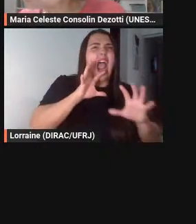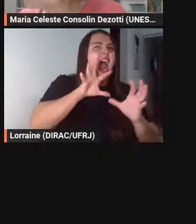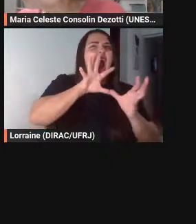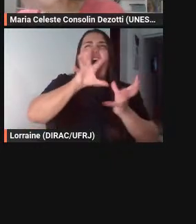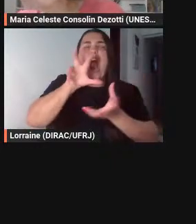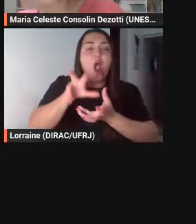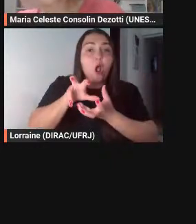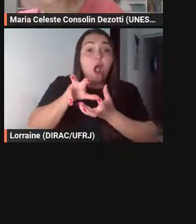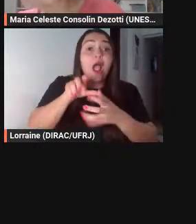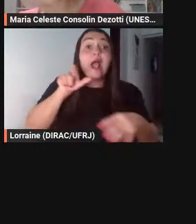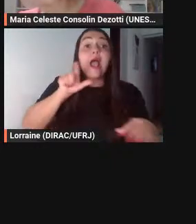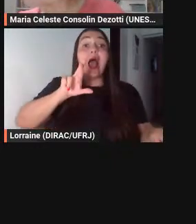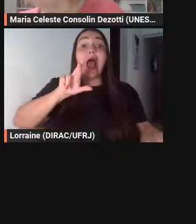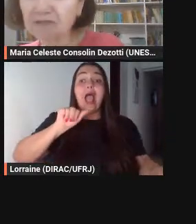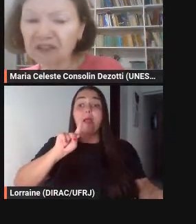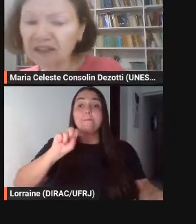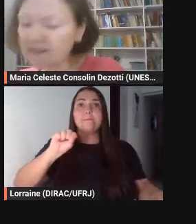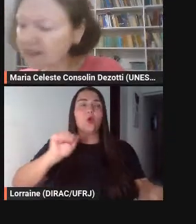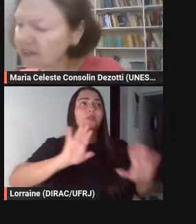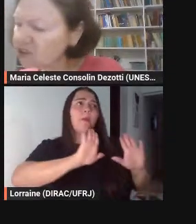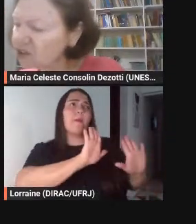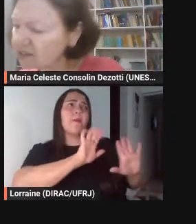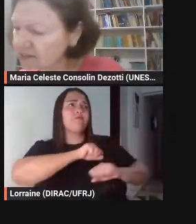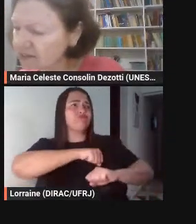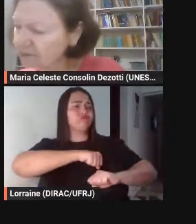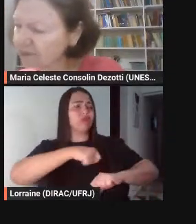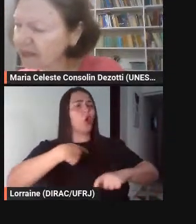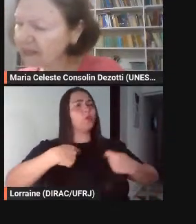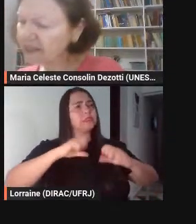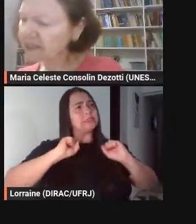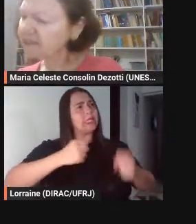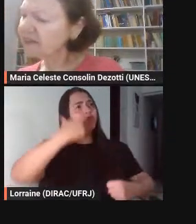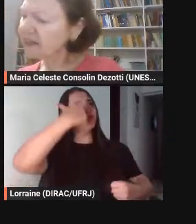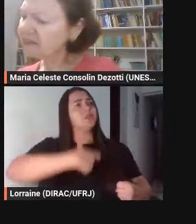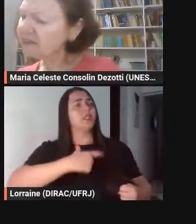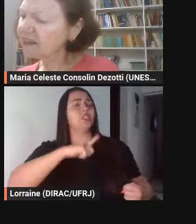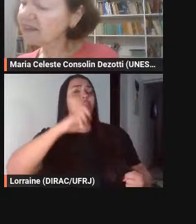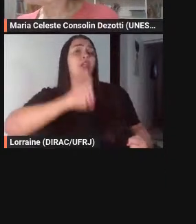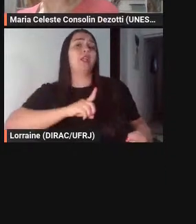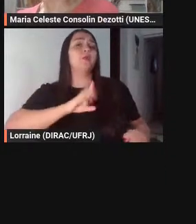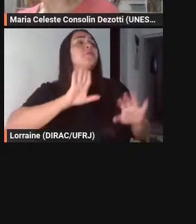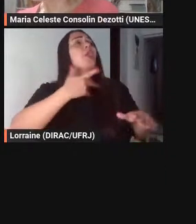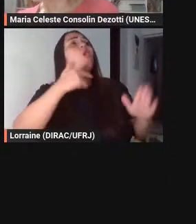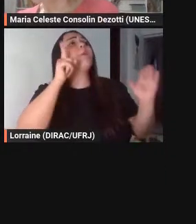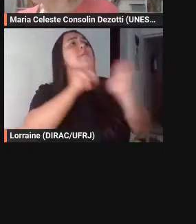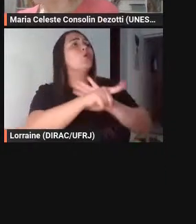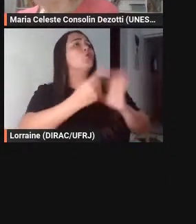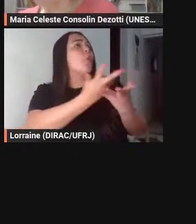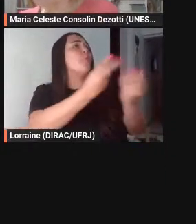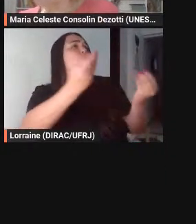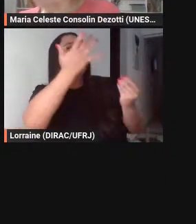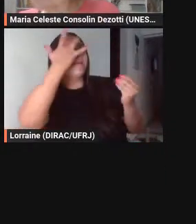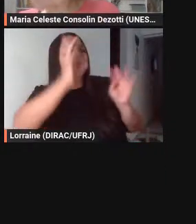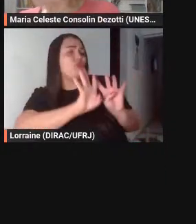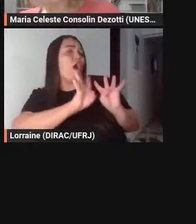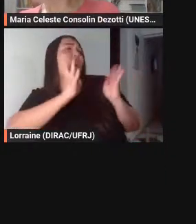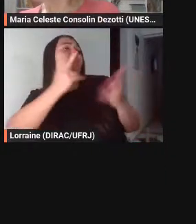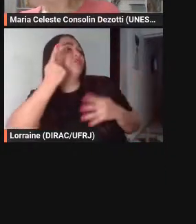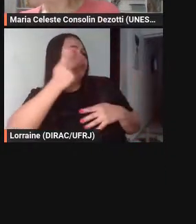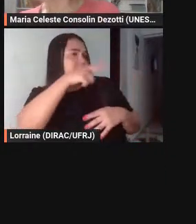no entanto pediu uma oportunidade de defesa e disse e dentre esses que se reuniram aqui